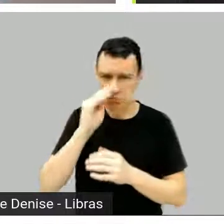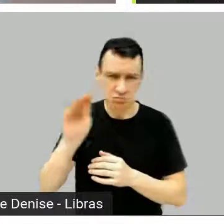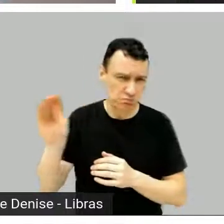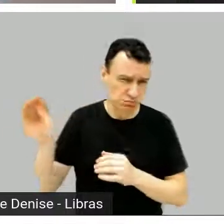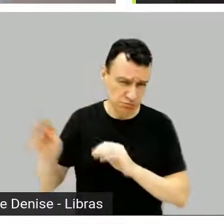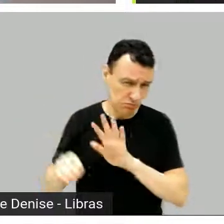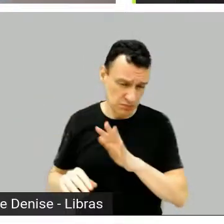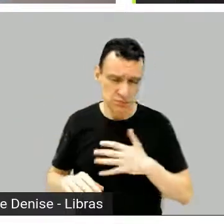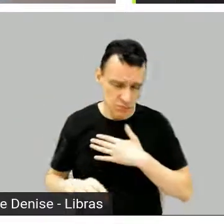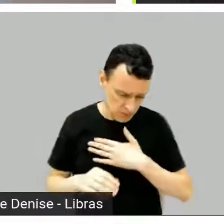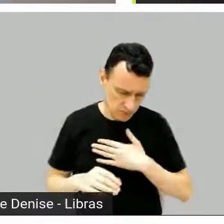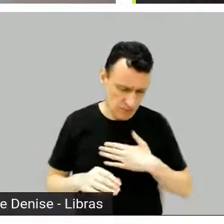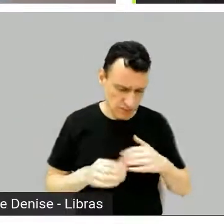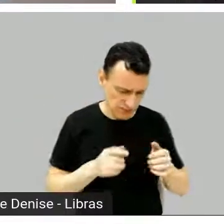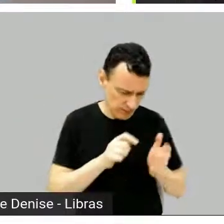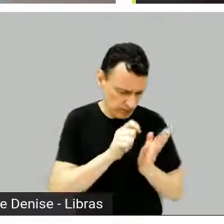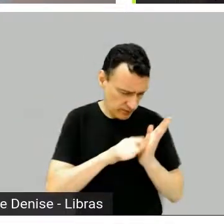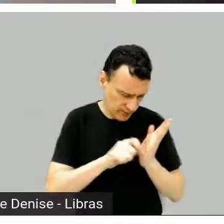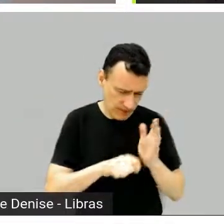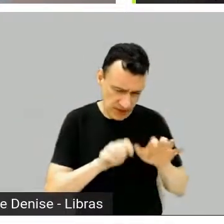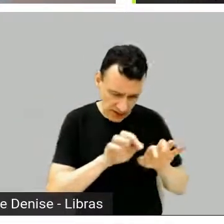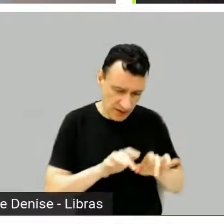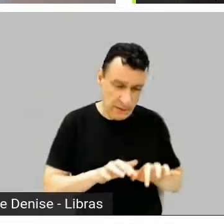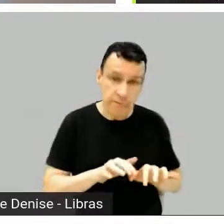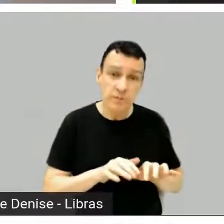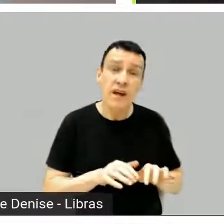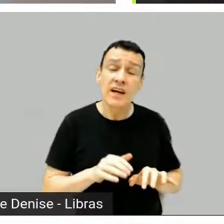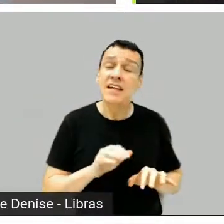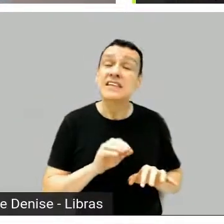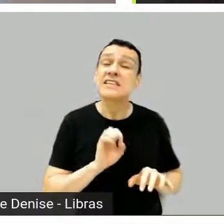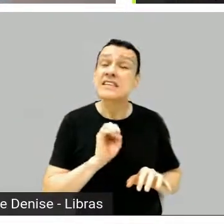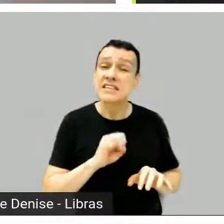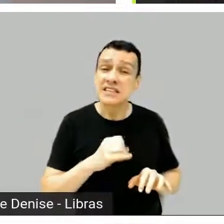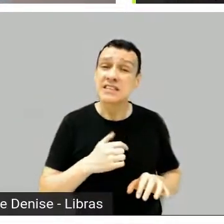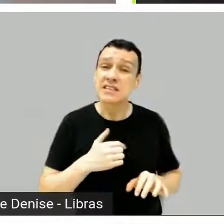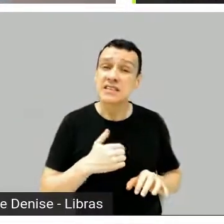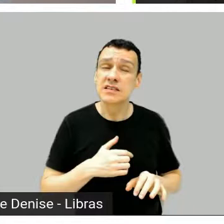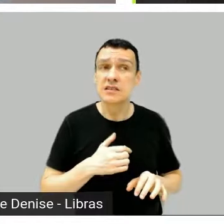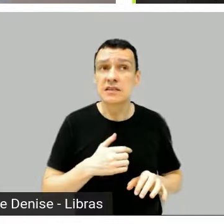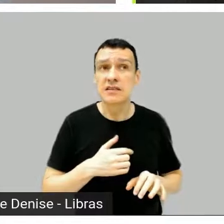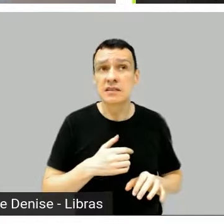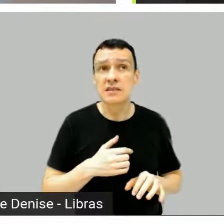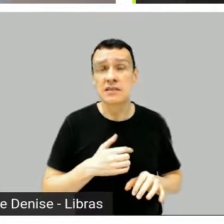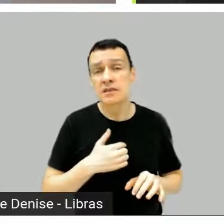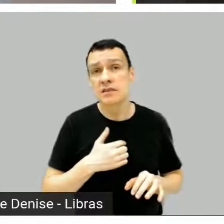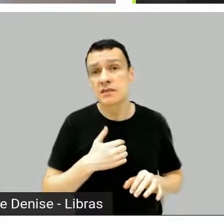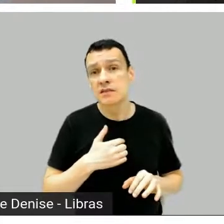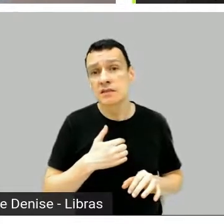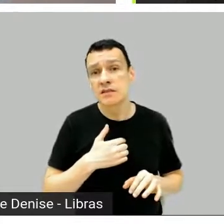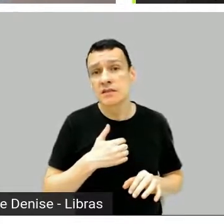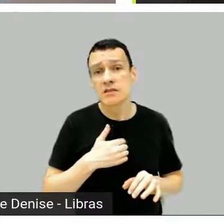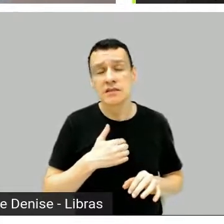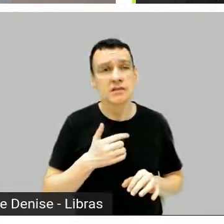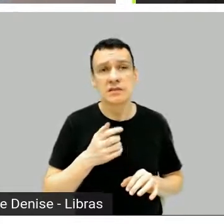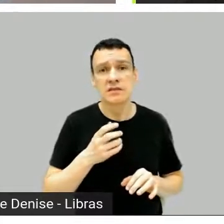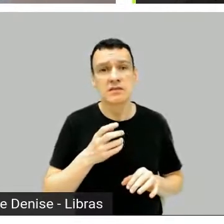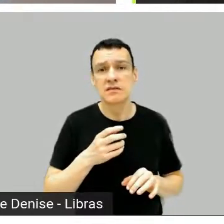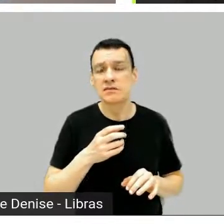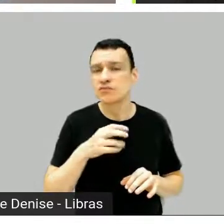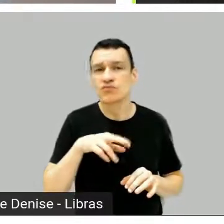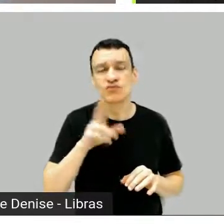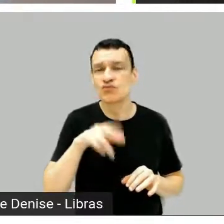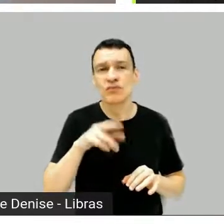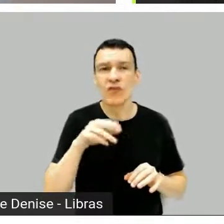Eu acho que acabaria... Acho que eu escreveria alguma coisa que teria uma possibilidade de mercado também. Acho que eu não iria fazer, sei lá, um filme experimental